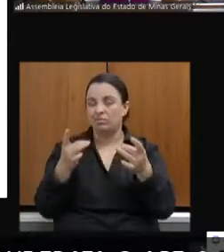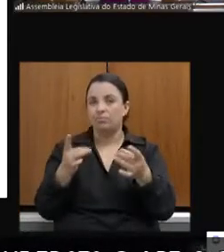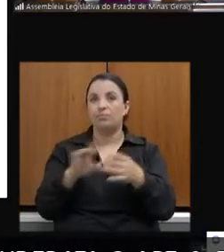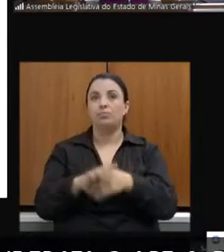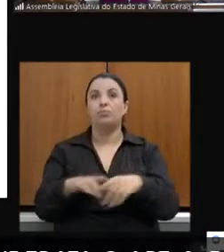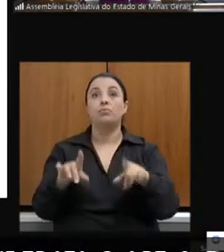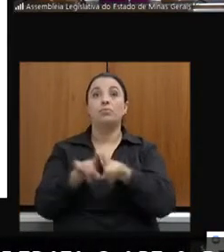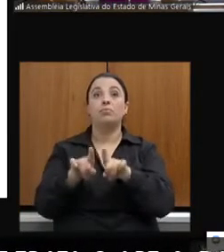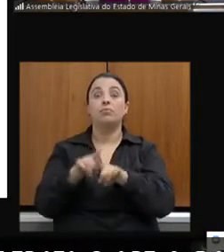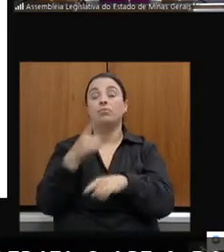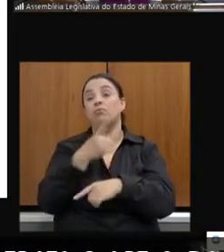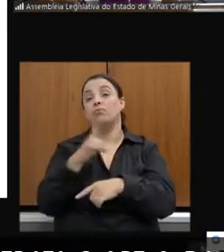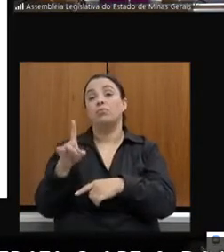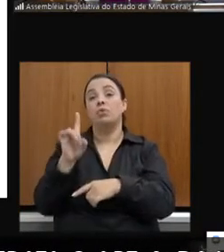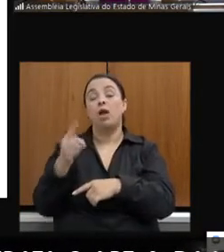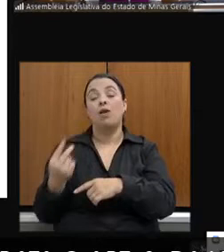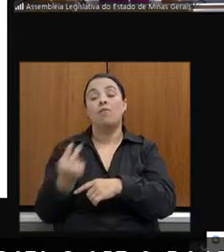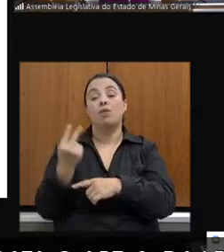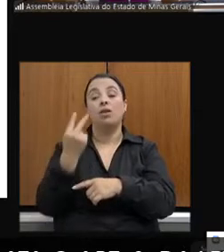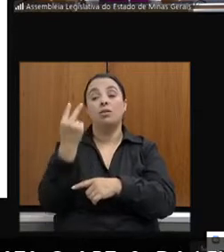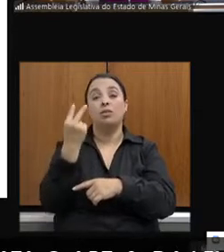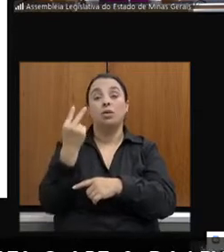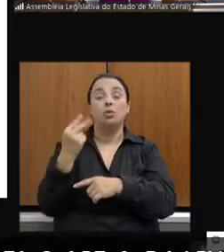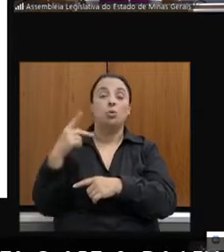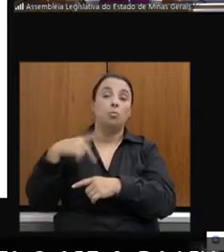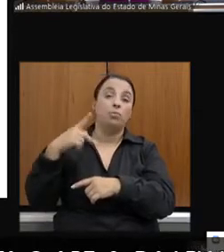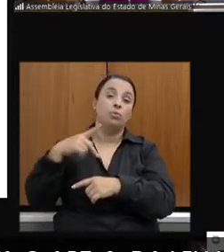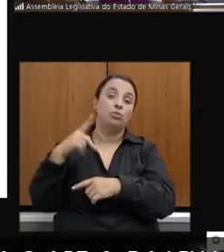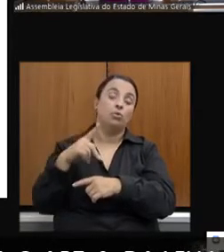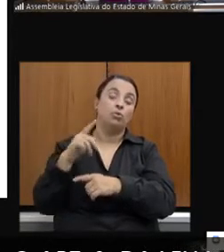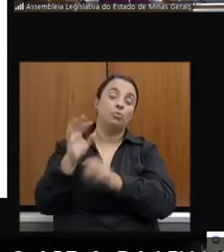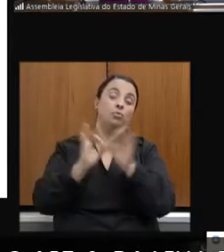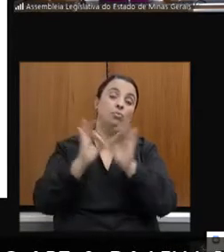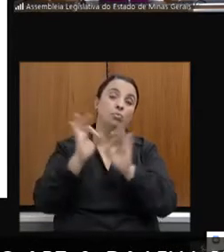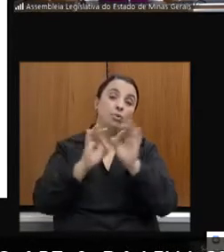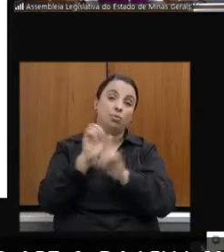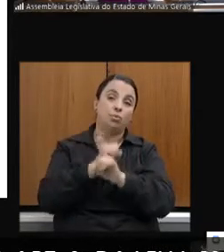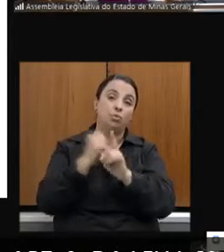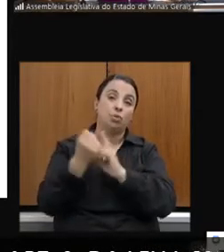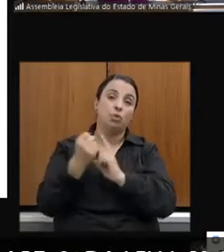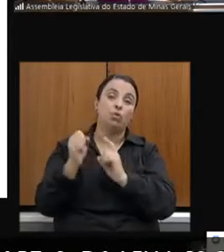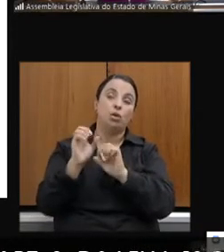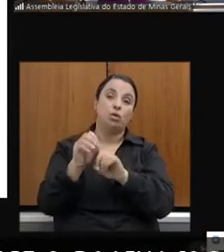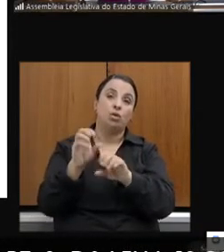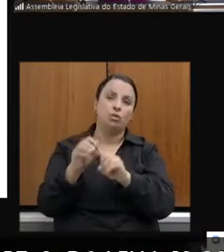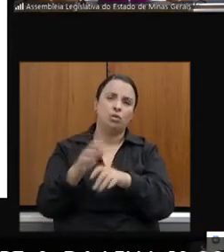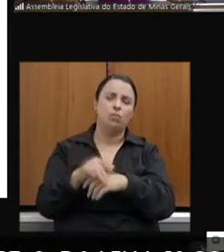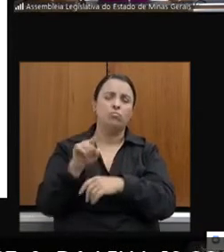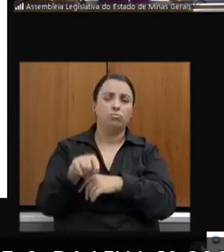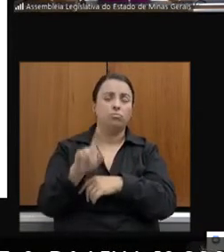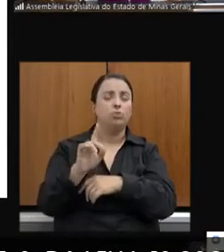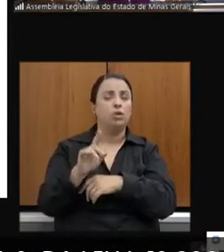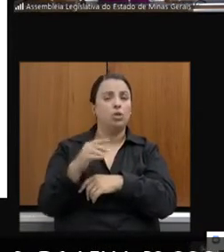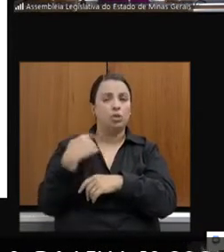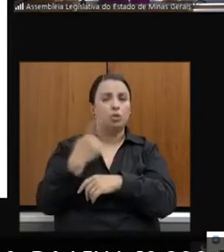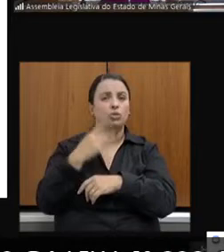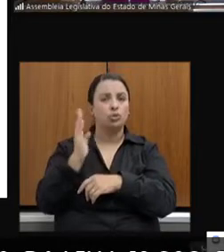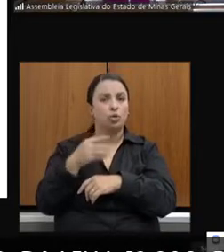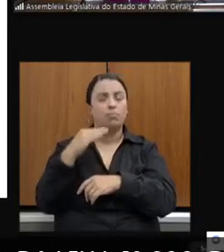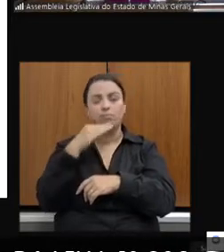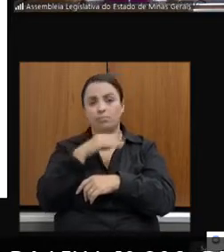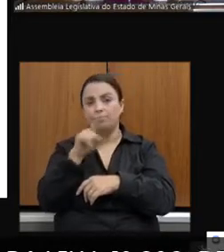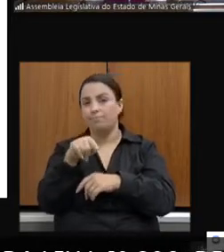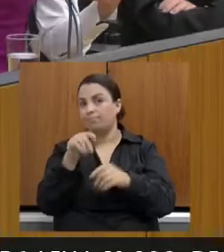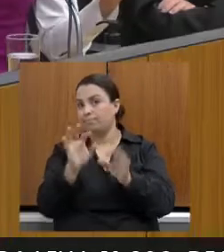pontuação de programas sócio-educacionais. Isso foi muito interessante, porque já era uma realidade, Lilian, que a gente tem percebido no programa,